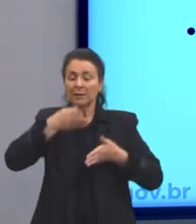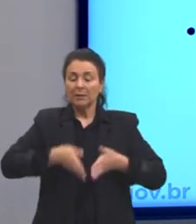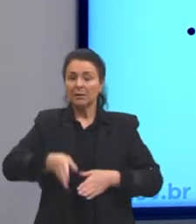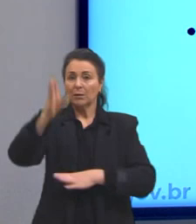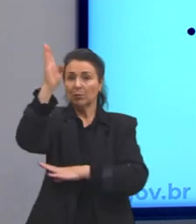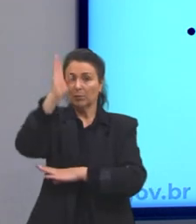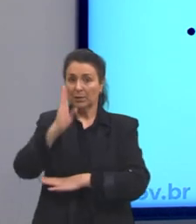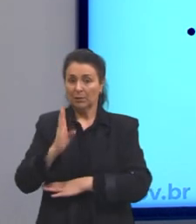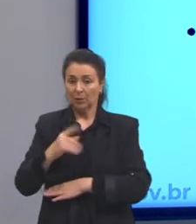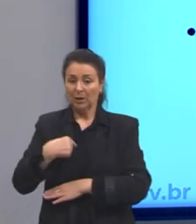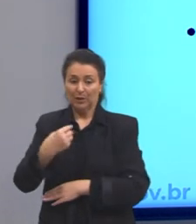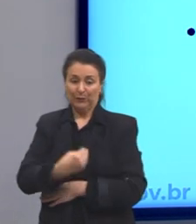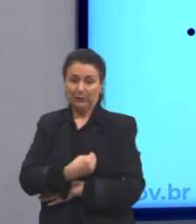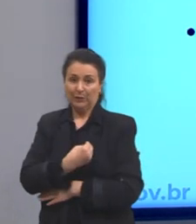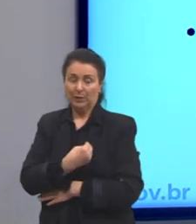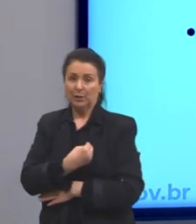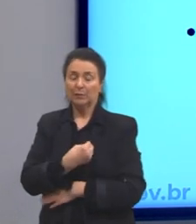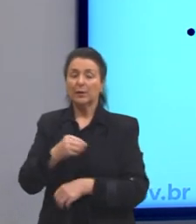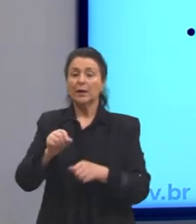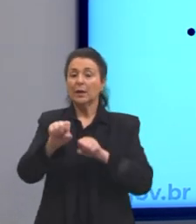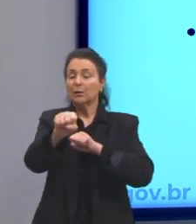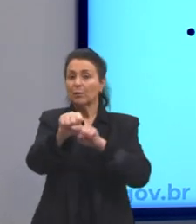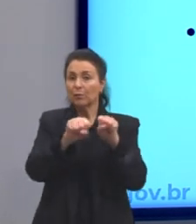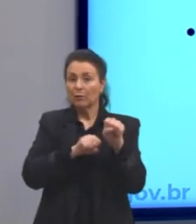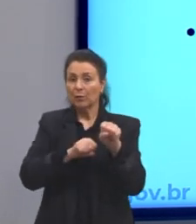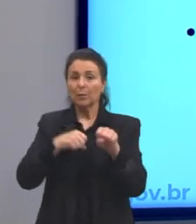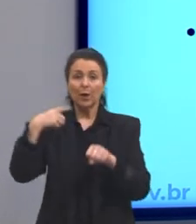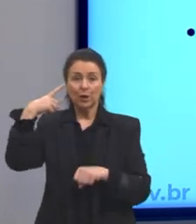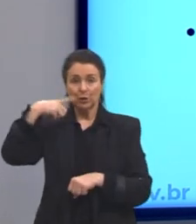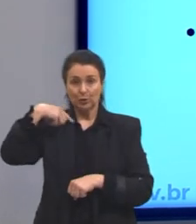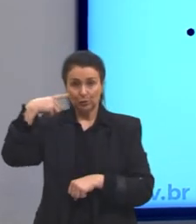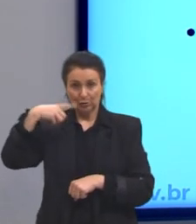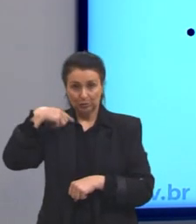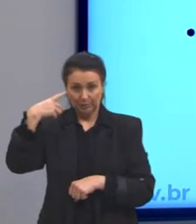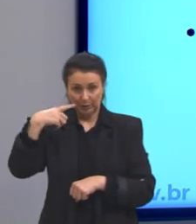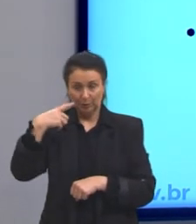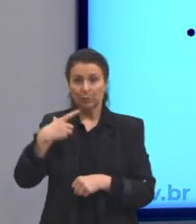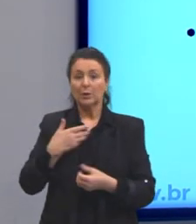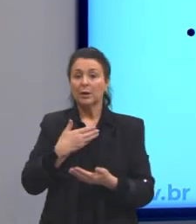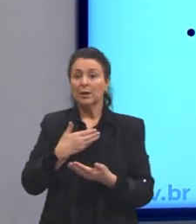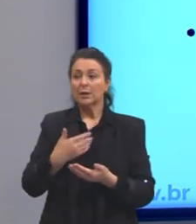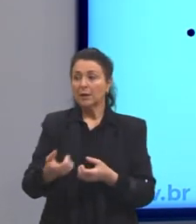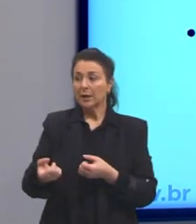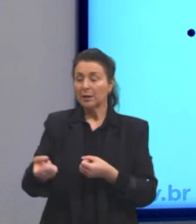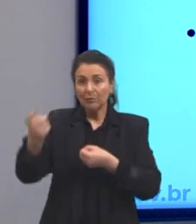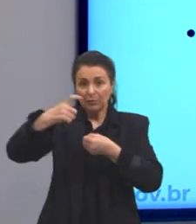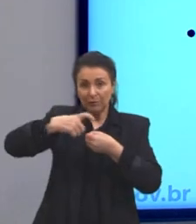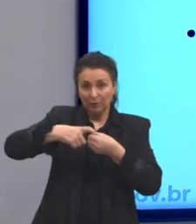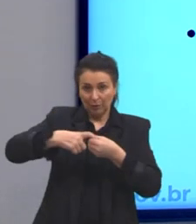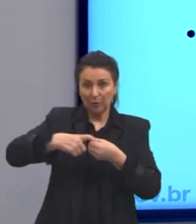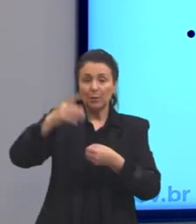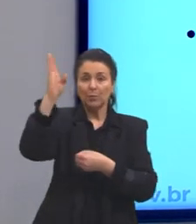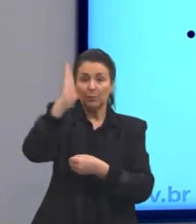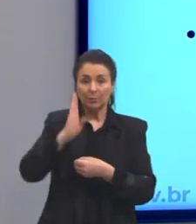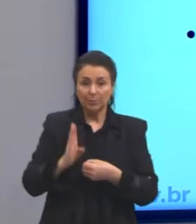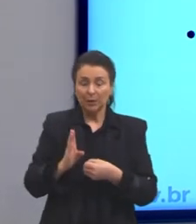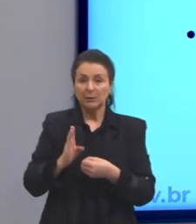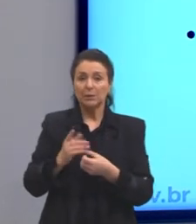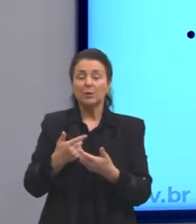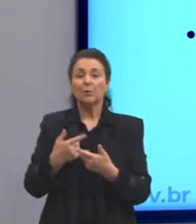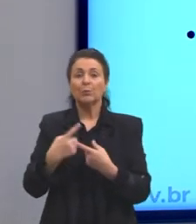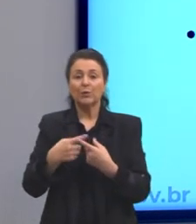Ele é formado em Direito. Ele se muda para o Brasil para trabalhar como ouvidor e juiz. E aqui ele pretendia se casar com uma jovem.